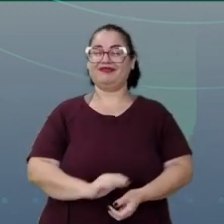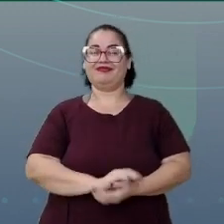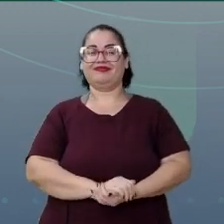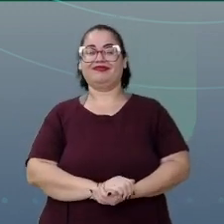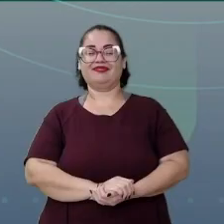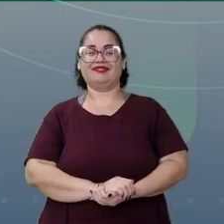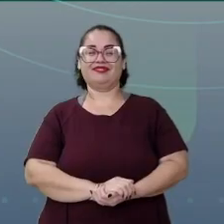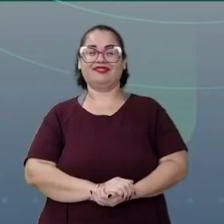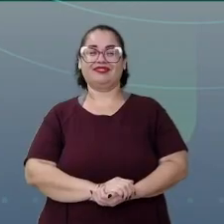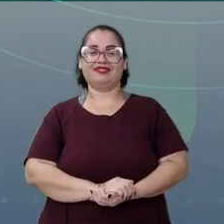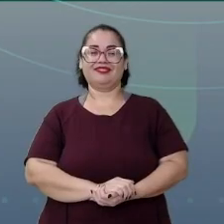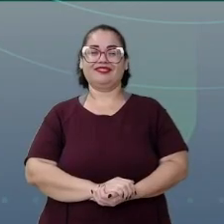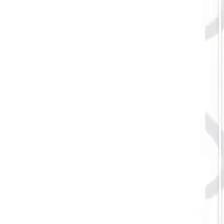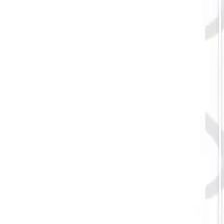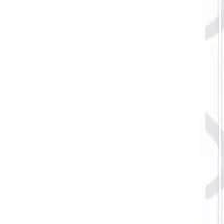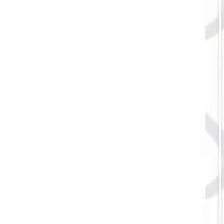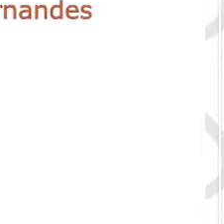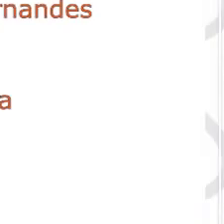tchau!